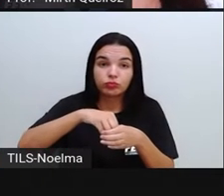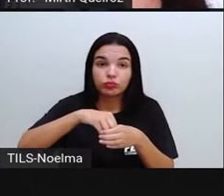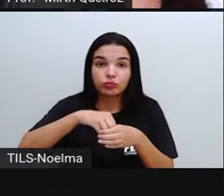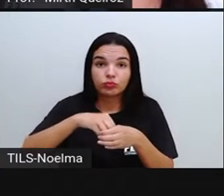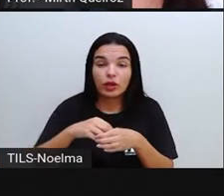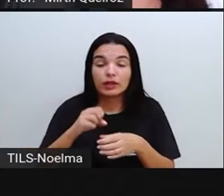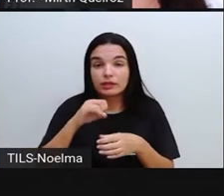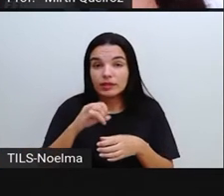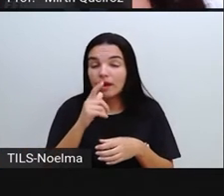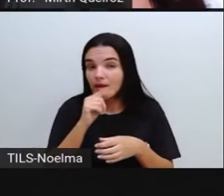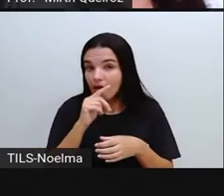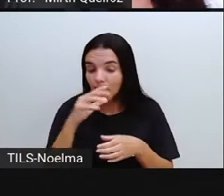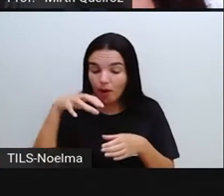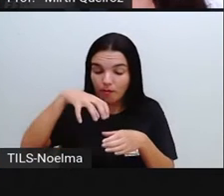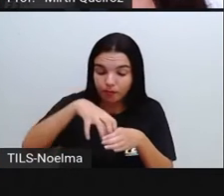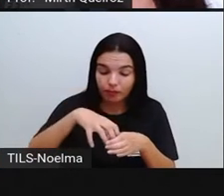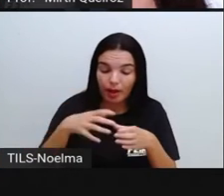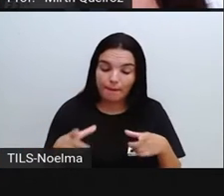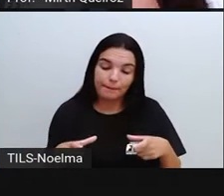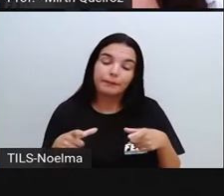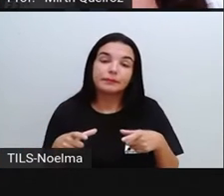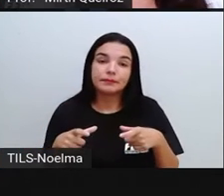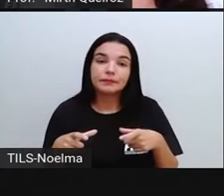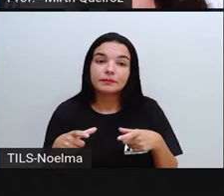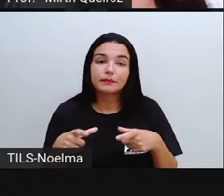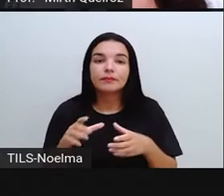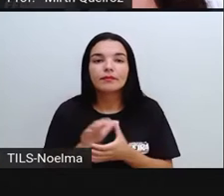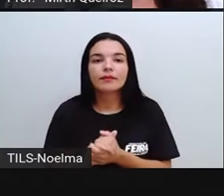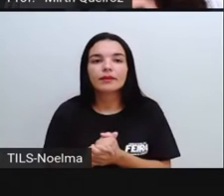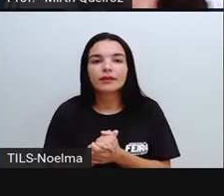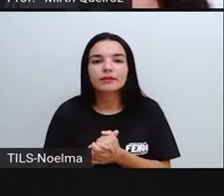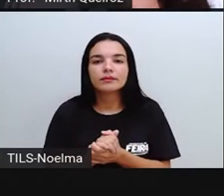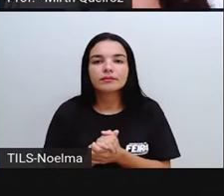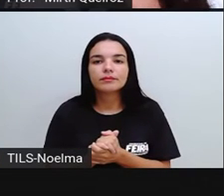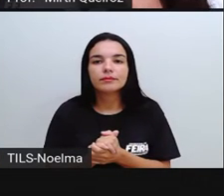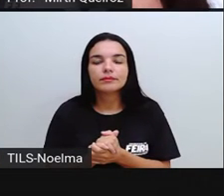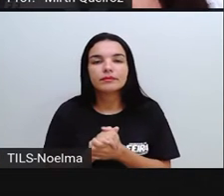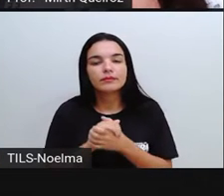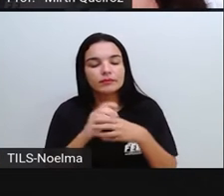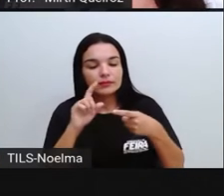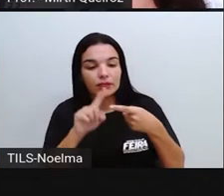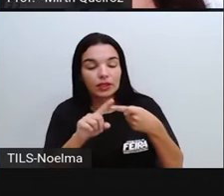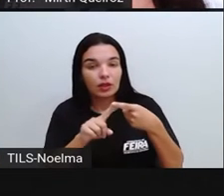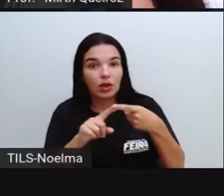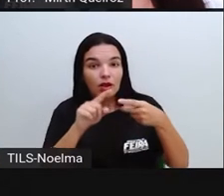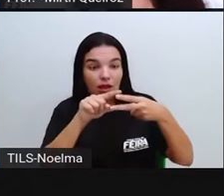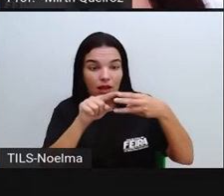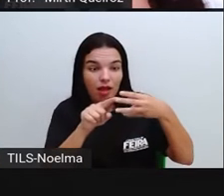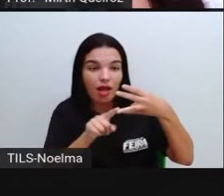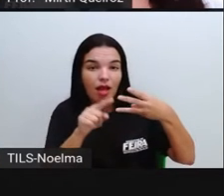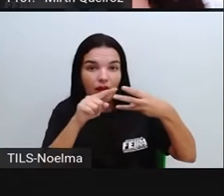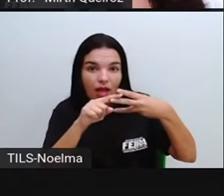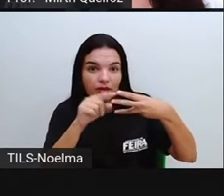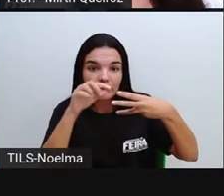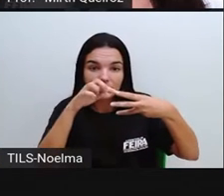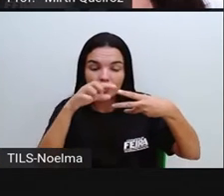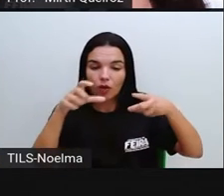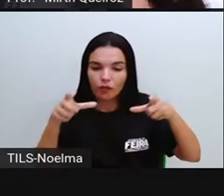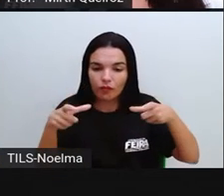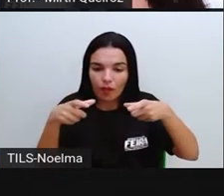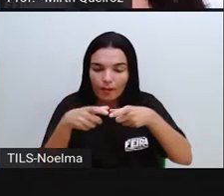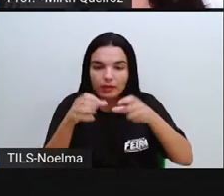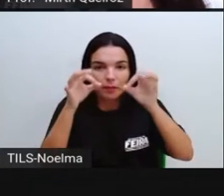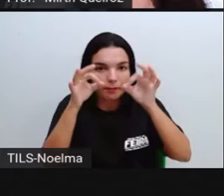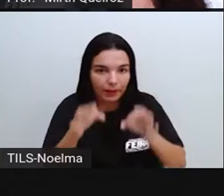formato líquido dentro de um recipiente, né? Olha só, sólido vai ter formato e volume bem definido,